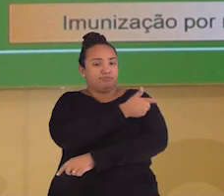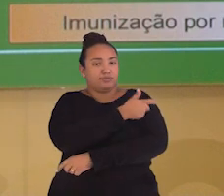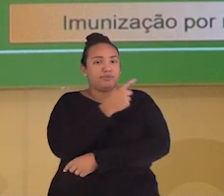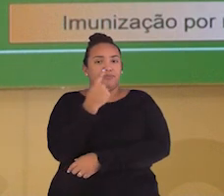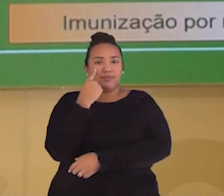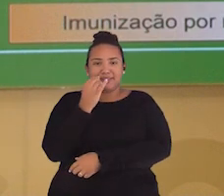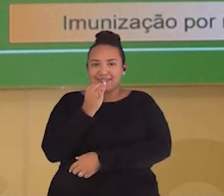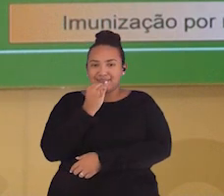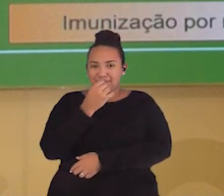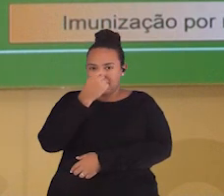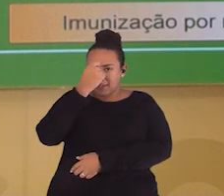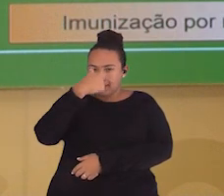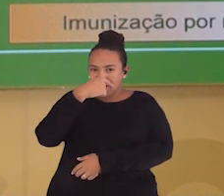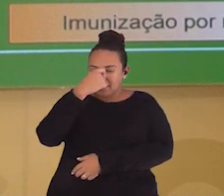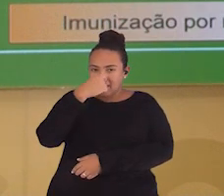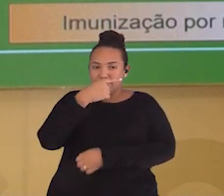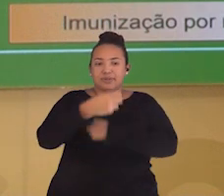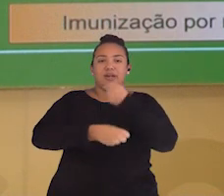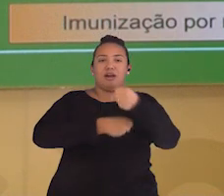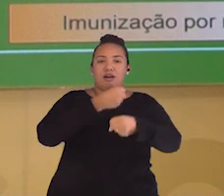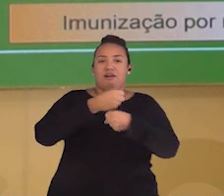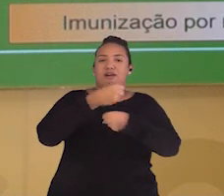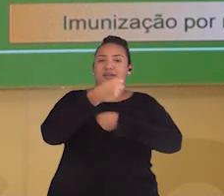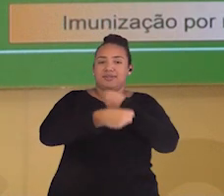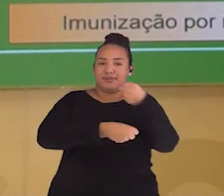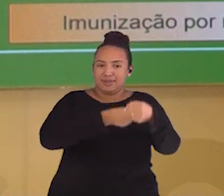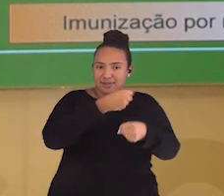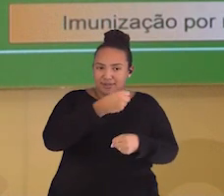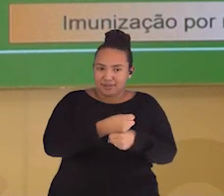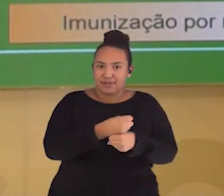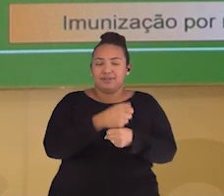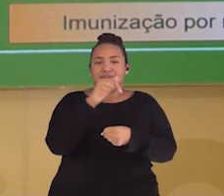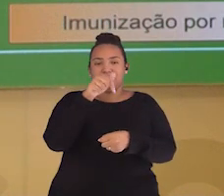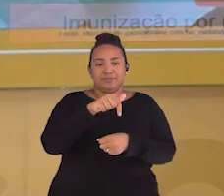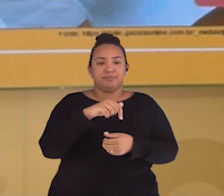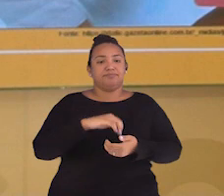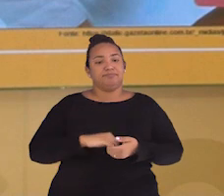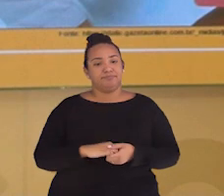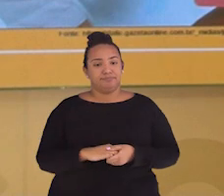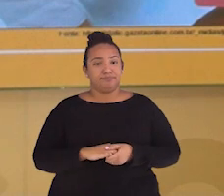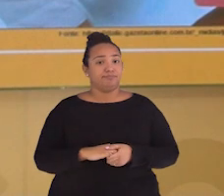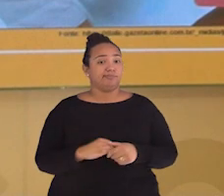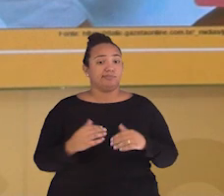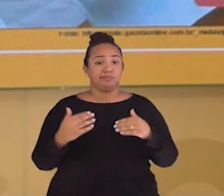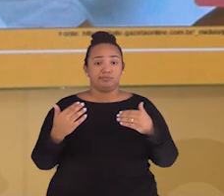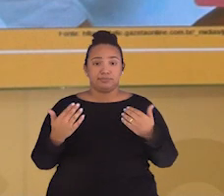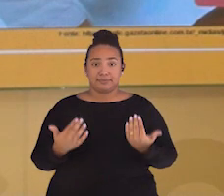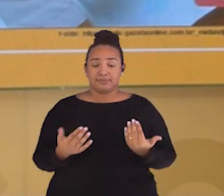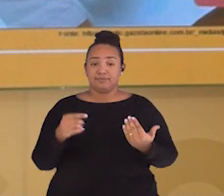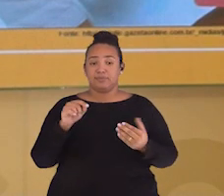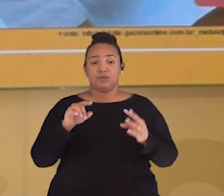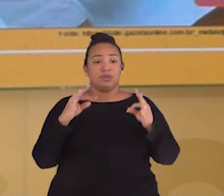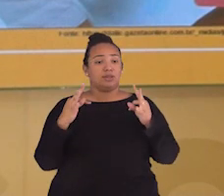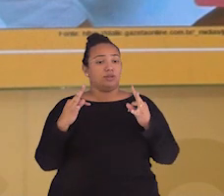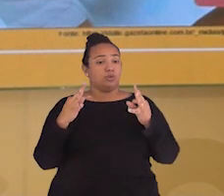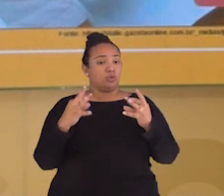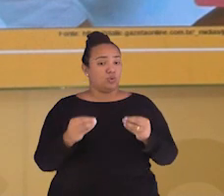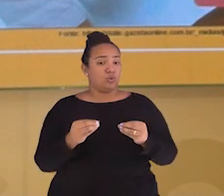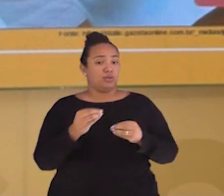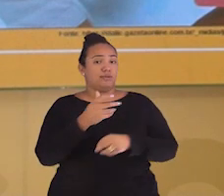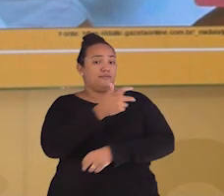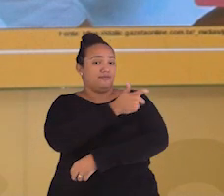Um exemplo é a vacina da gripe. Que é aplicada todo ano. E para garantir que tenhamos todas as